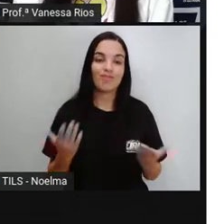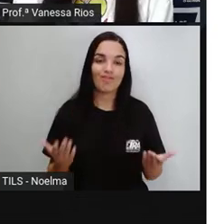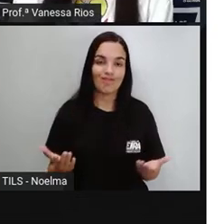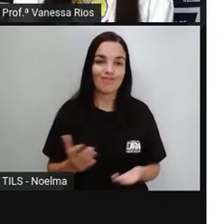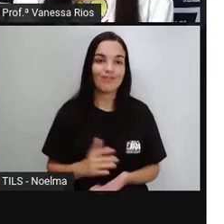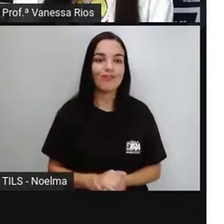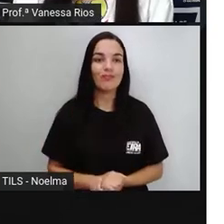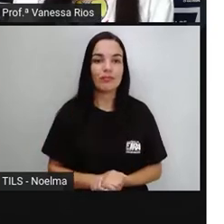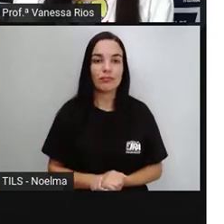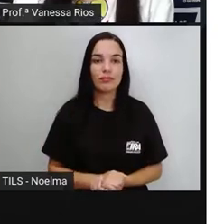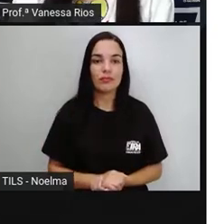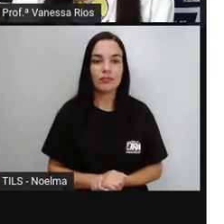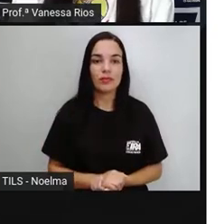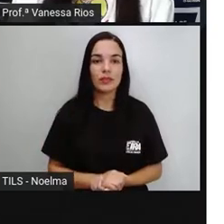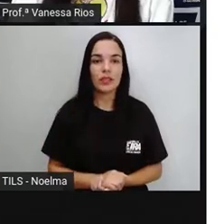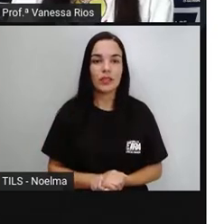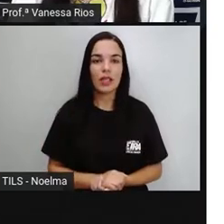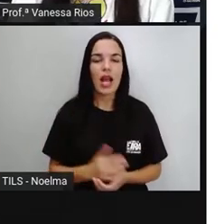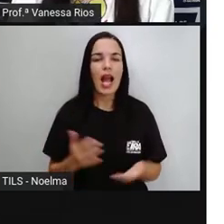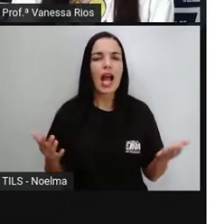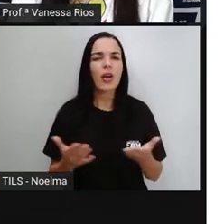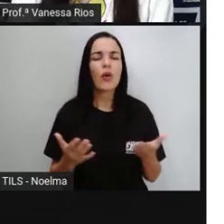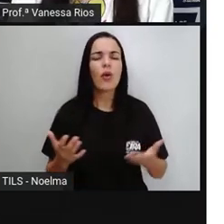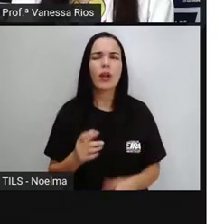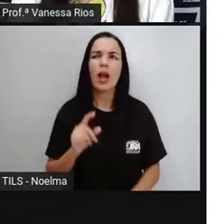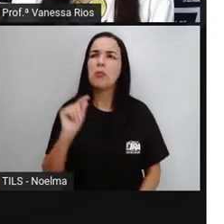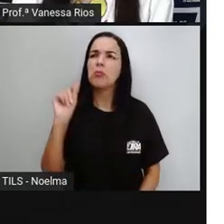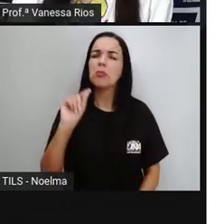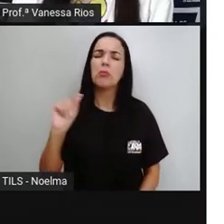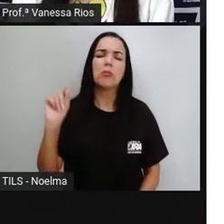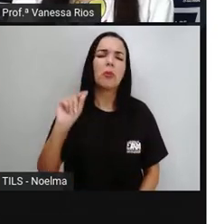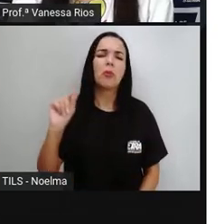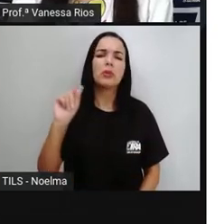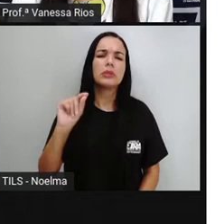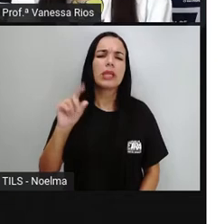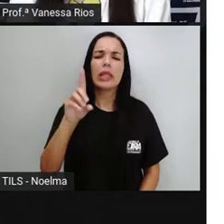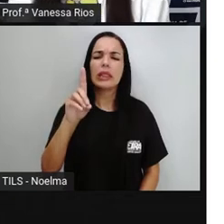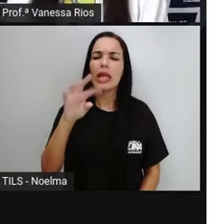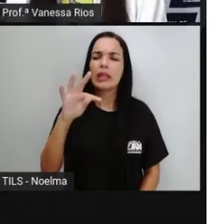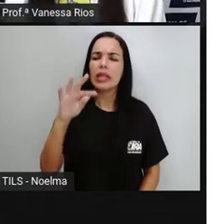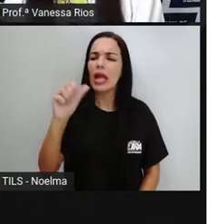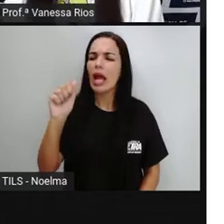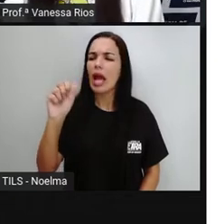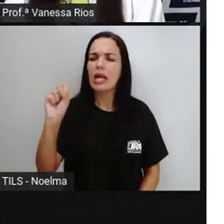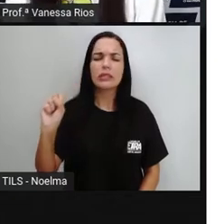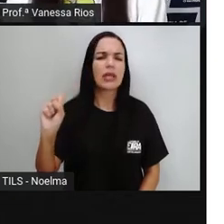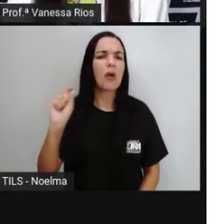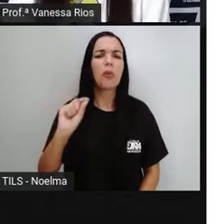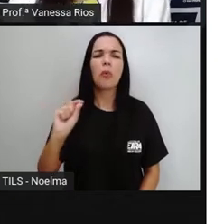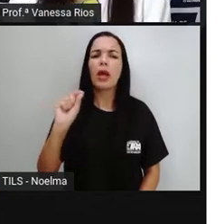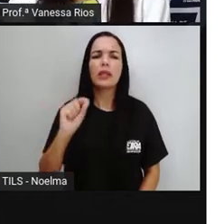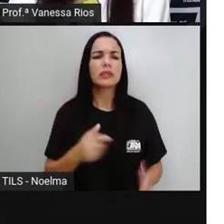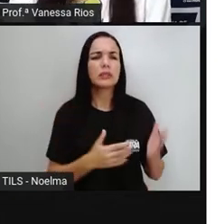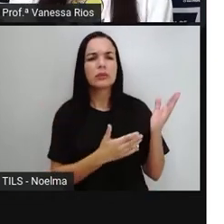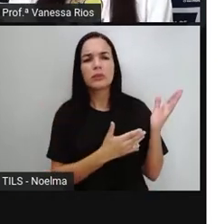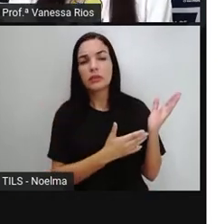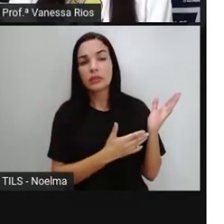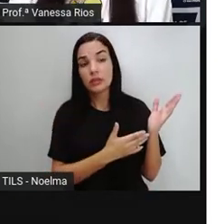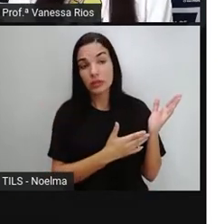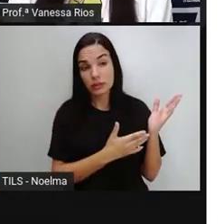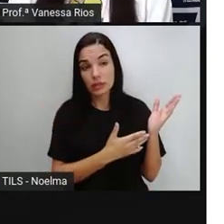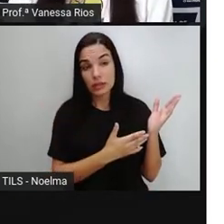aconteça. E aí a gente vem agora estudar sobre as DTAs, que é uma sigla